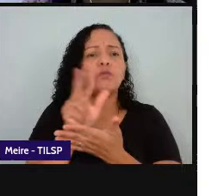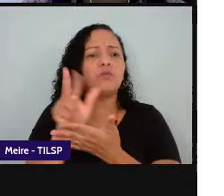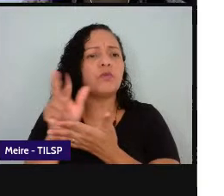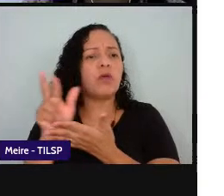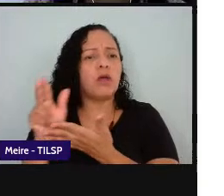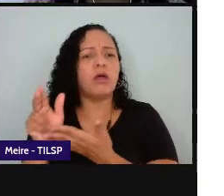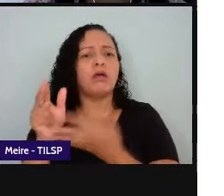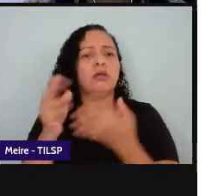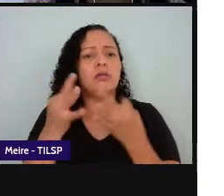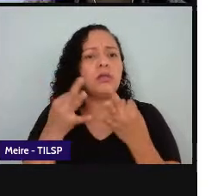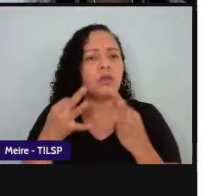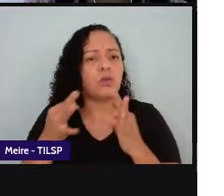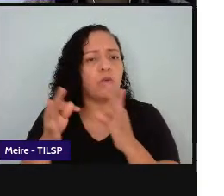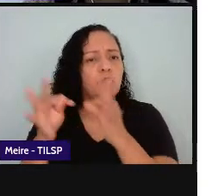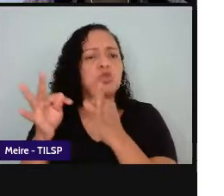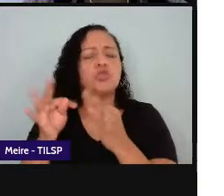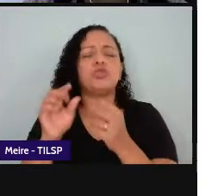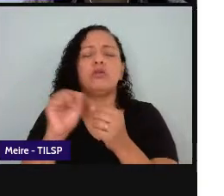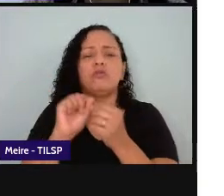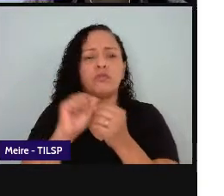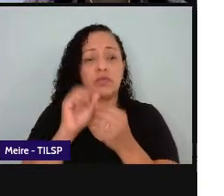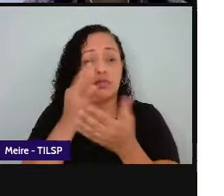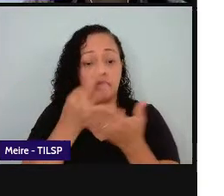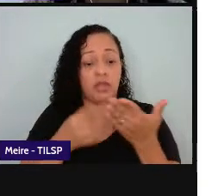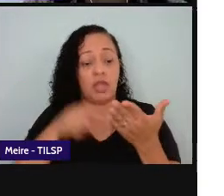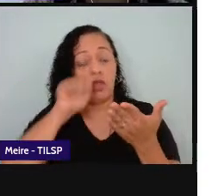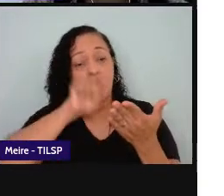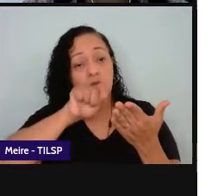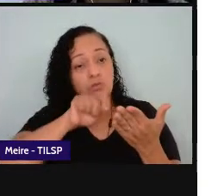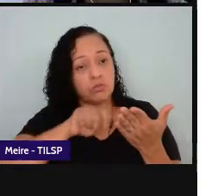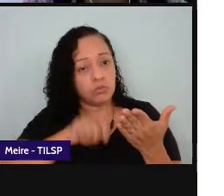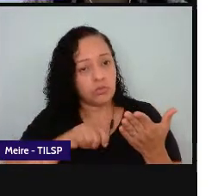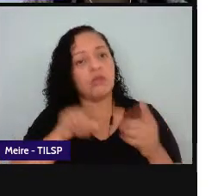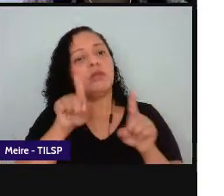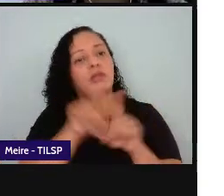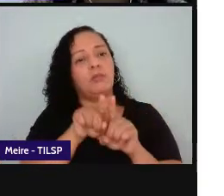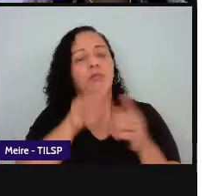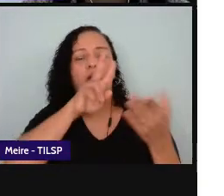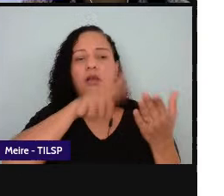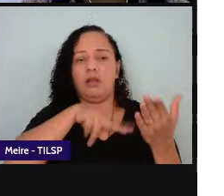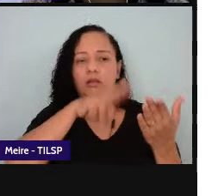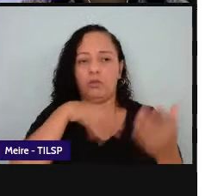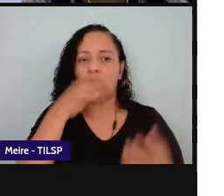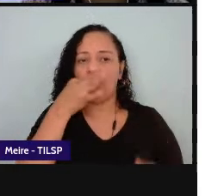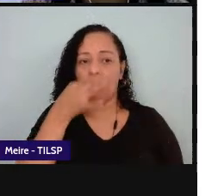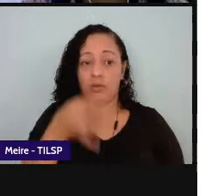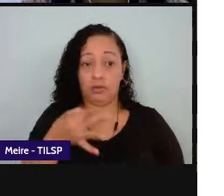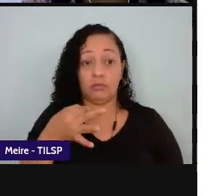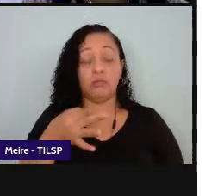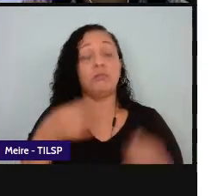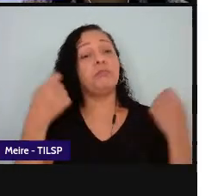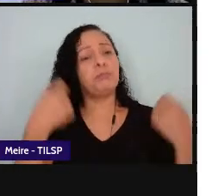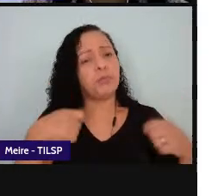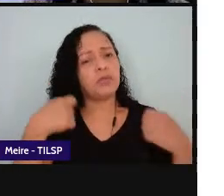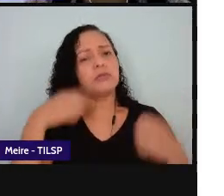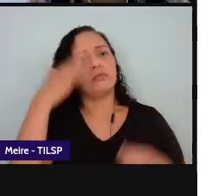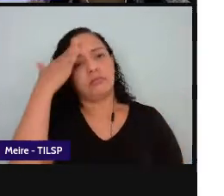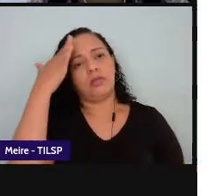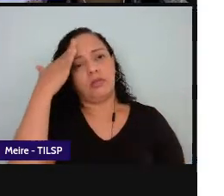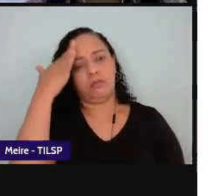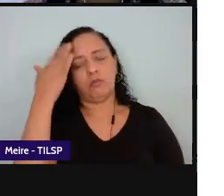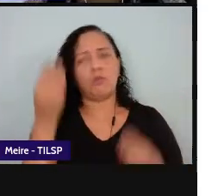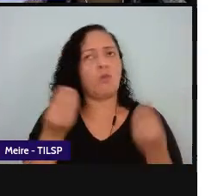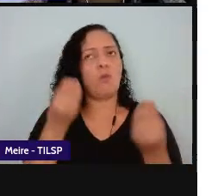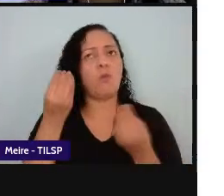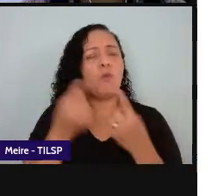tradicionais de produção do texto e de leitura crítica é preciso entender o quanto foram no